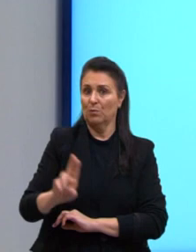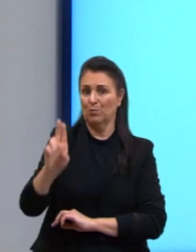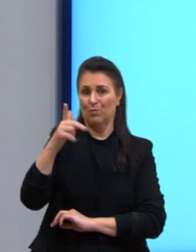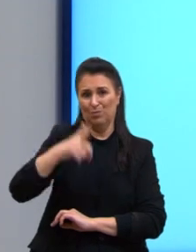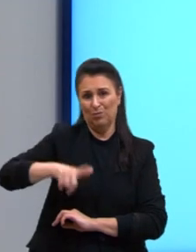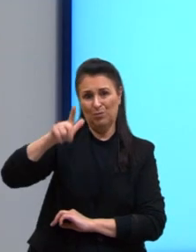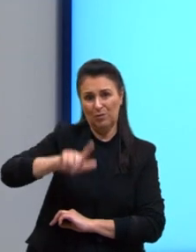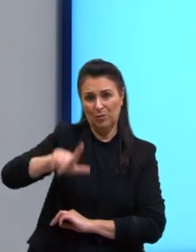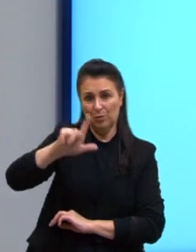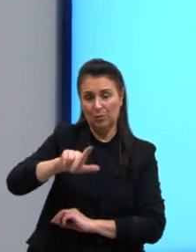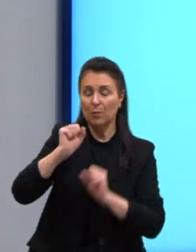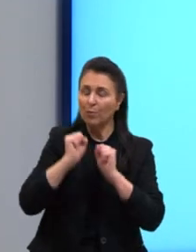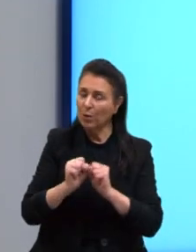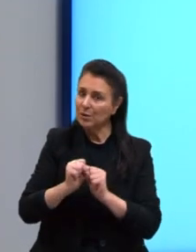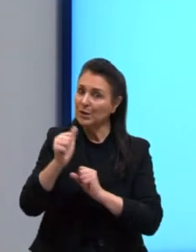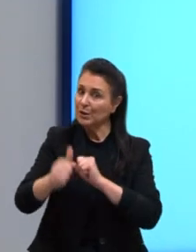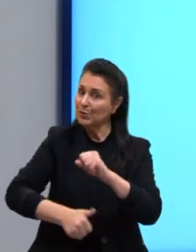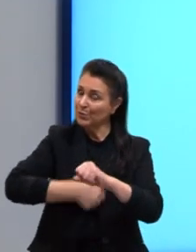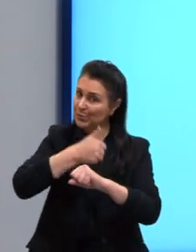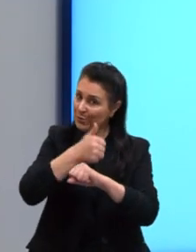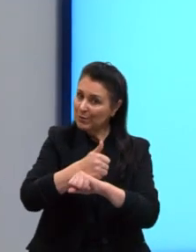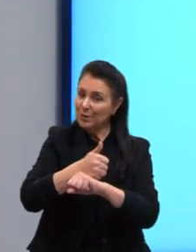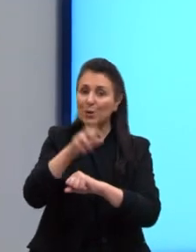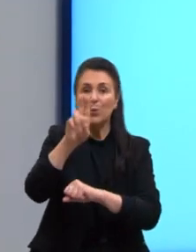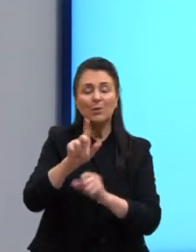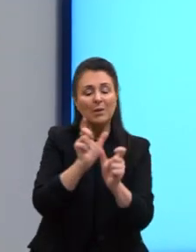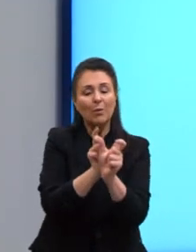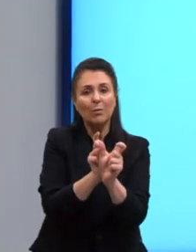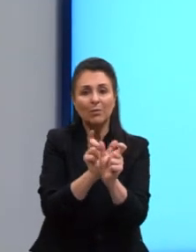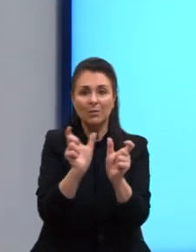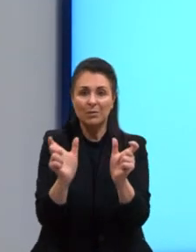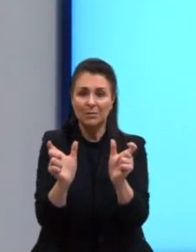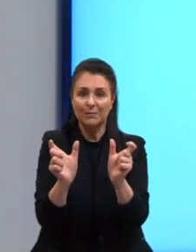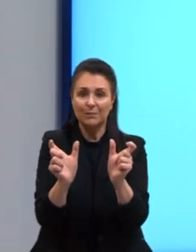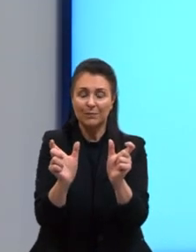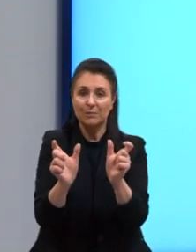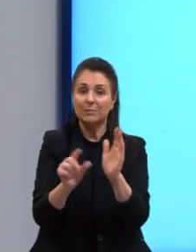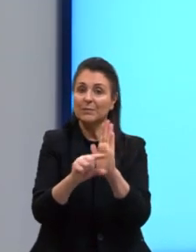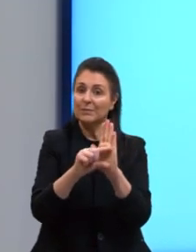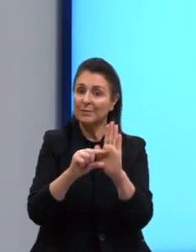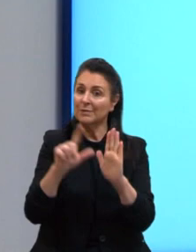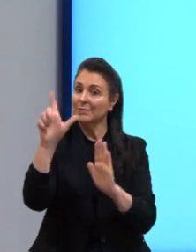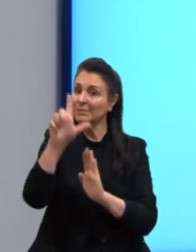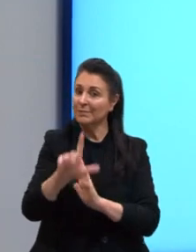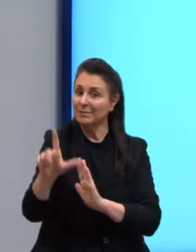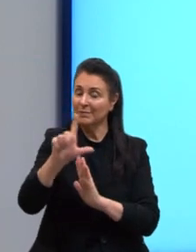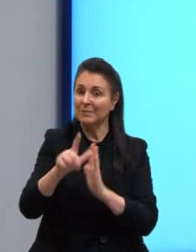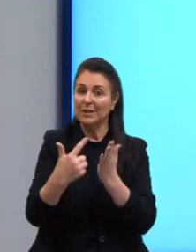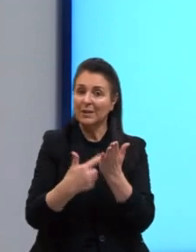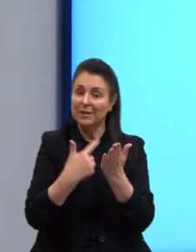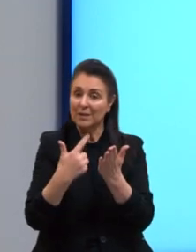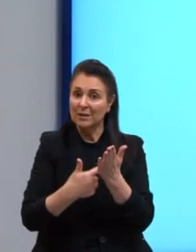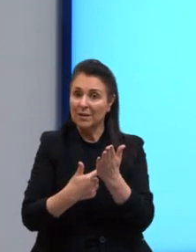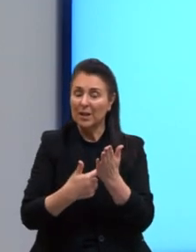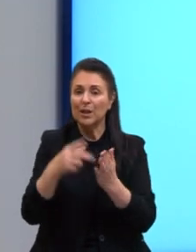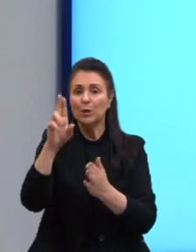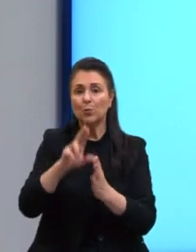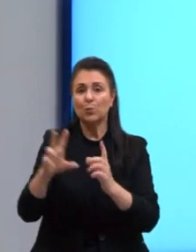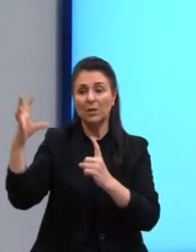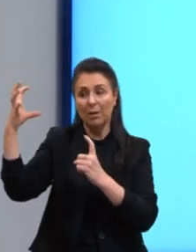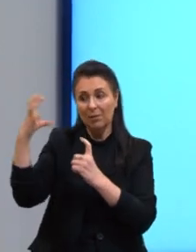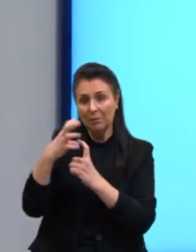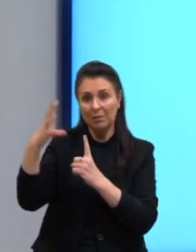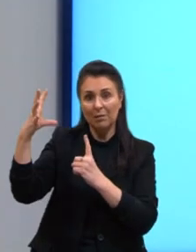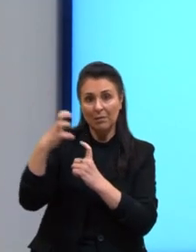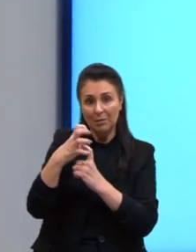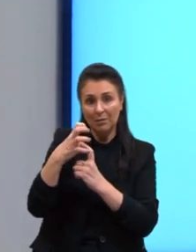que podem ser substituídos ali por sinônimos que eu dei como sugestão abaixo. Obra literária, livro. e degradante, humilhante. E depois, no